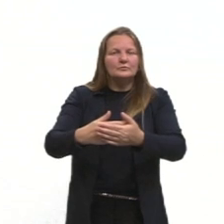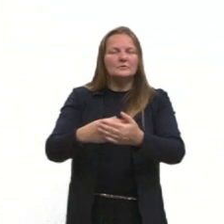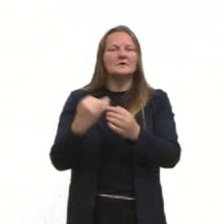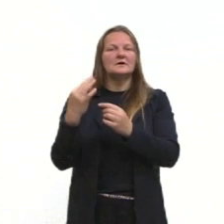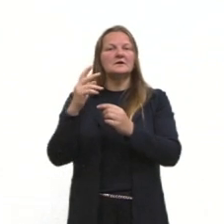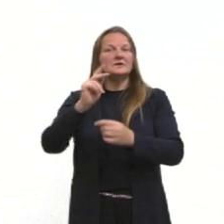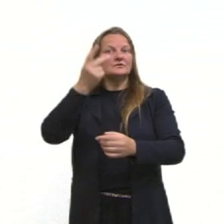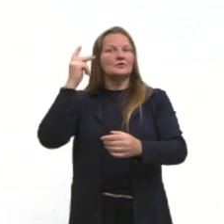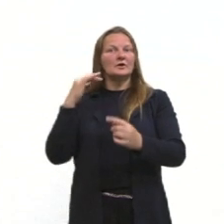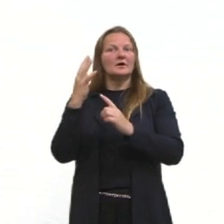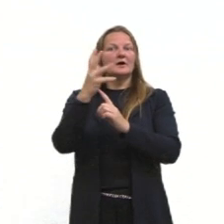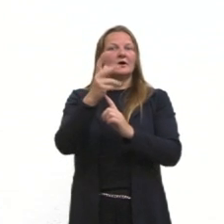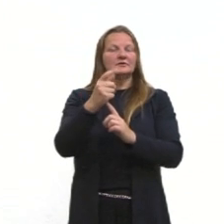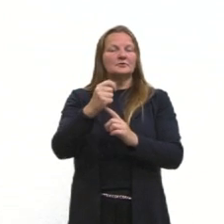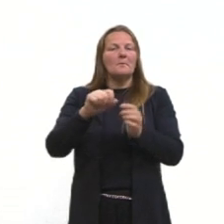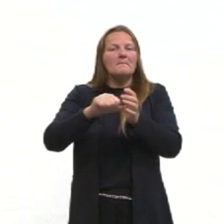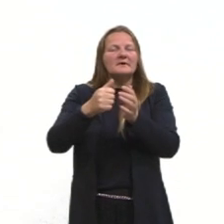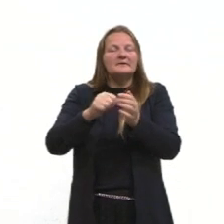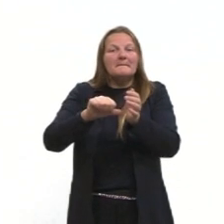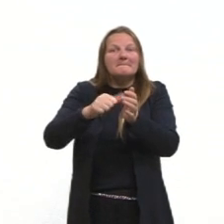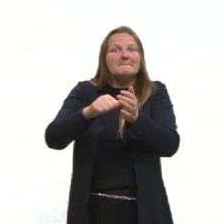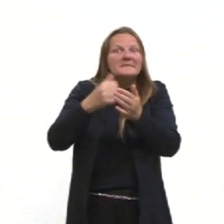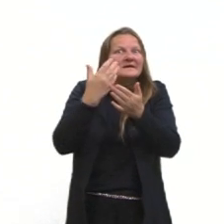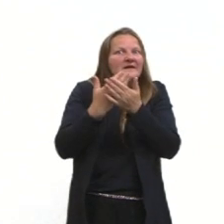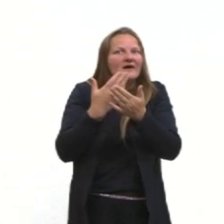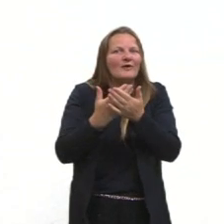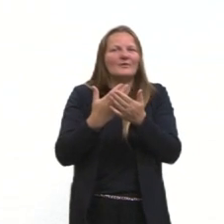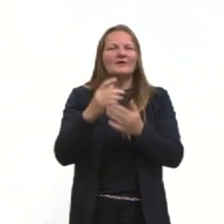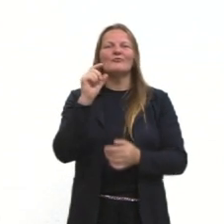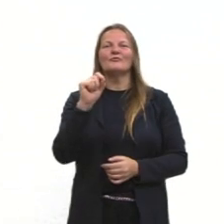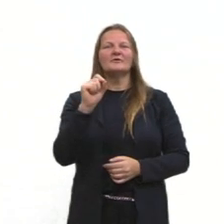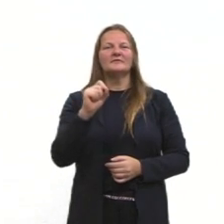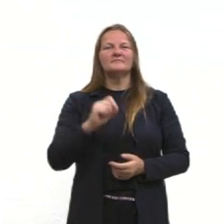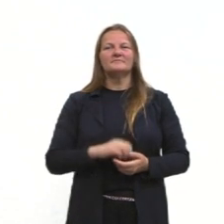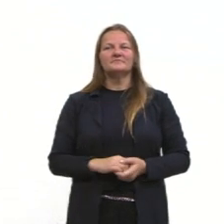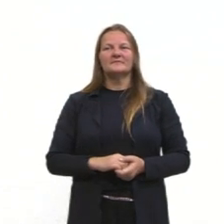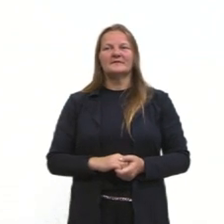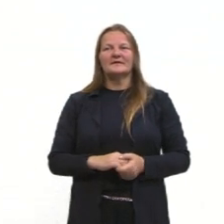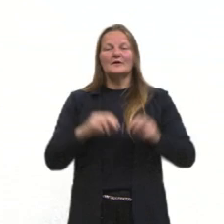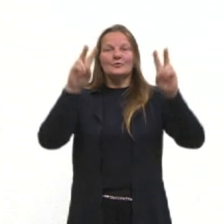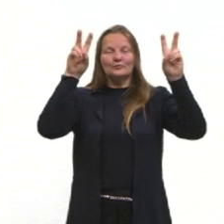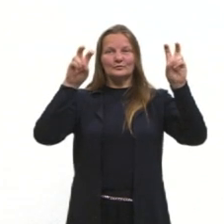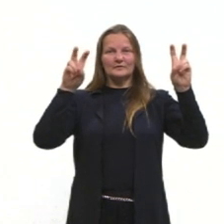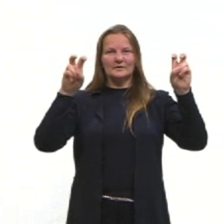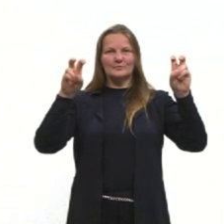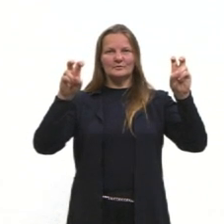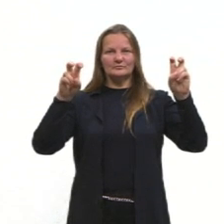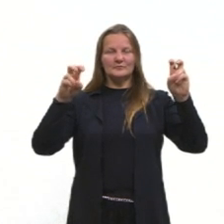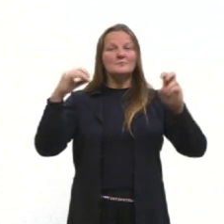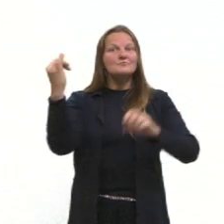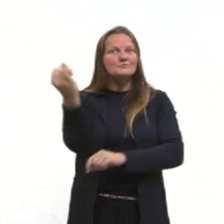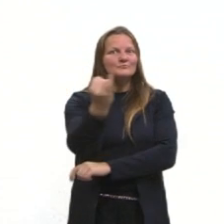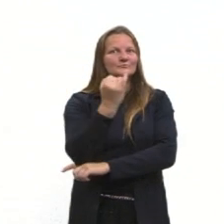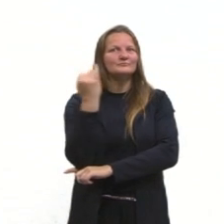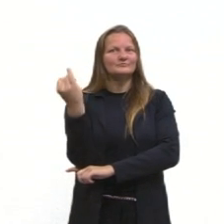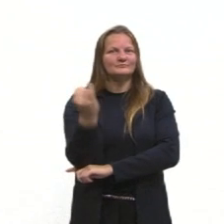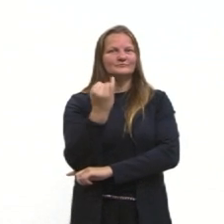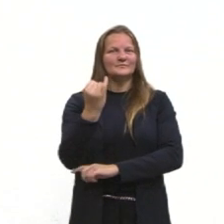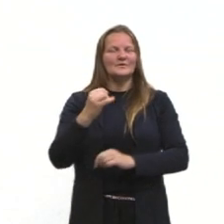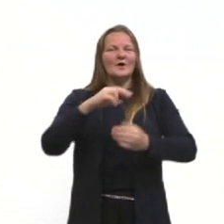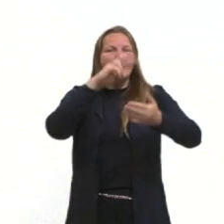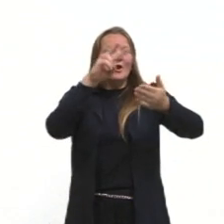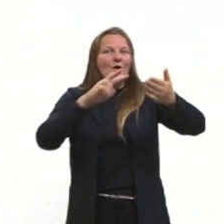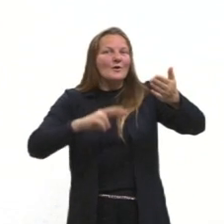arte. Só que lá no início, na nossa primeira aula, ela falou sobre um tema muito importante, que é a